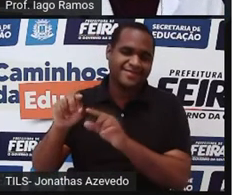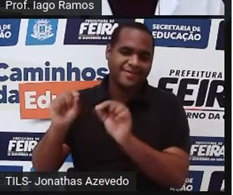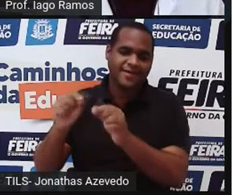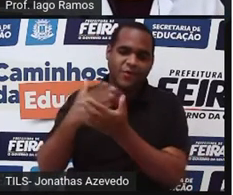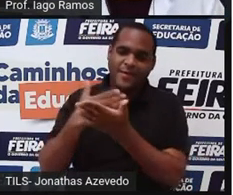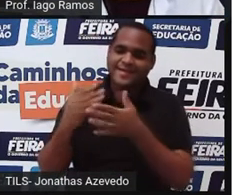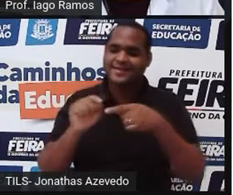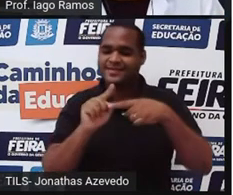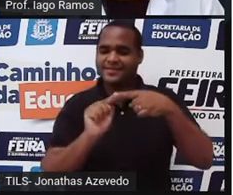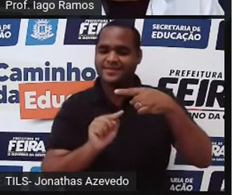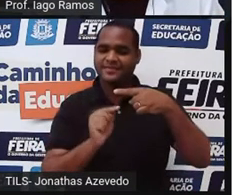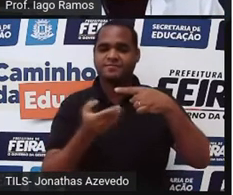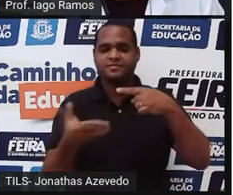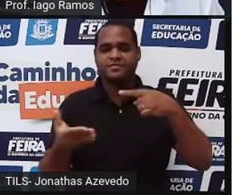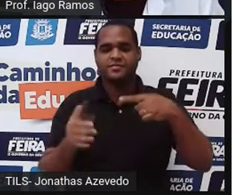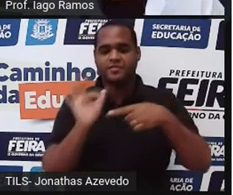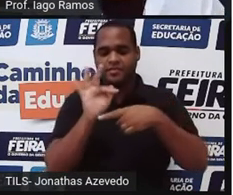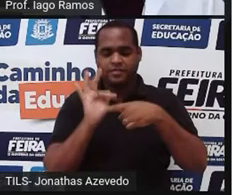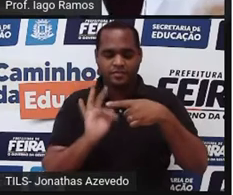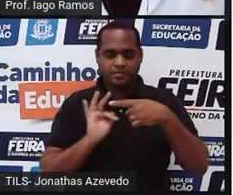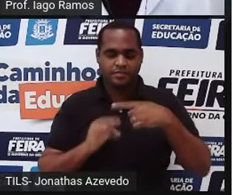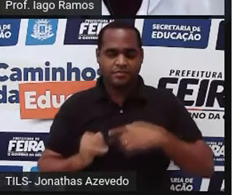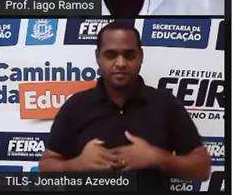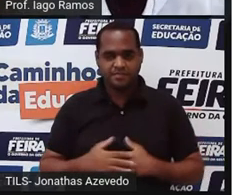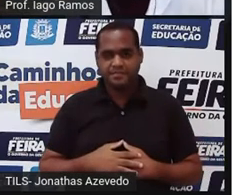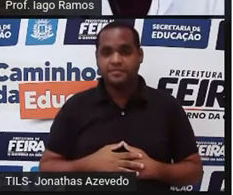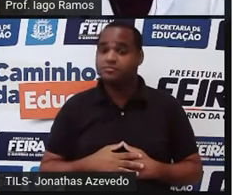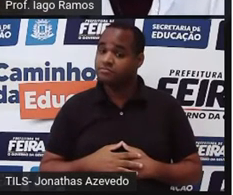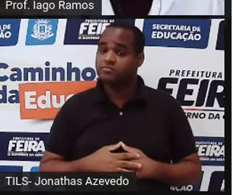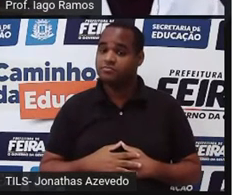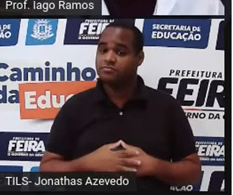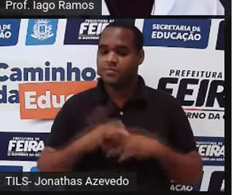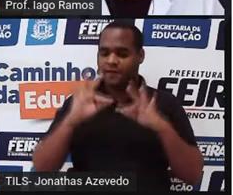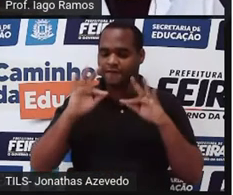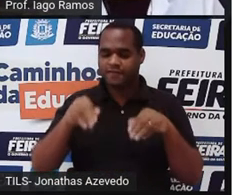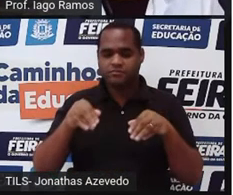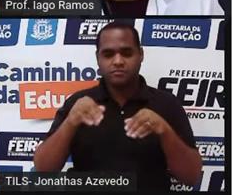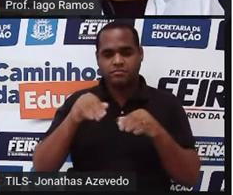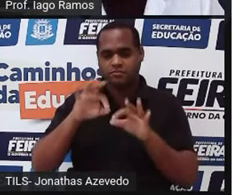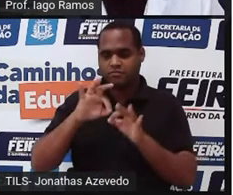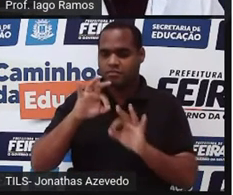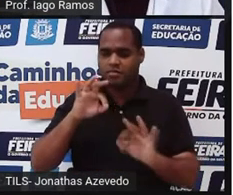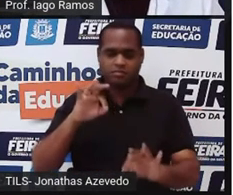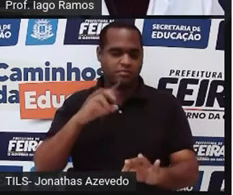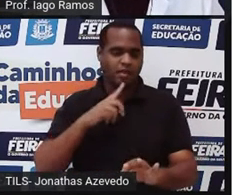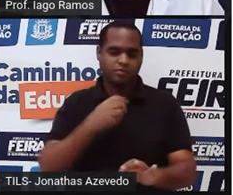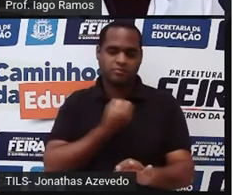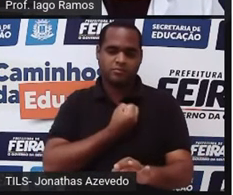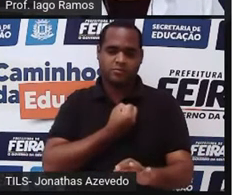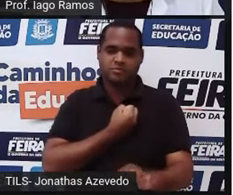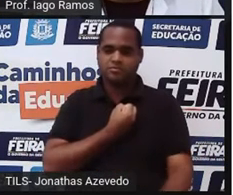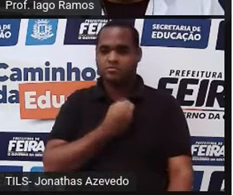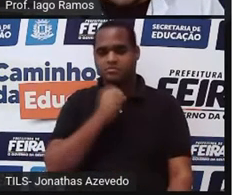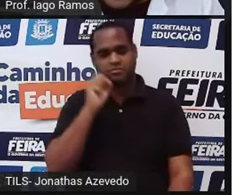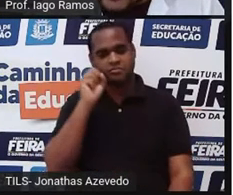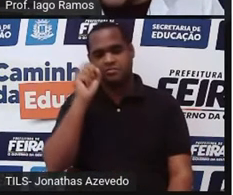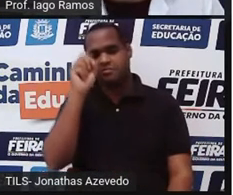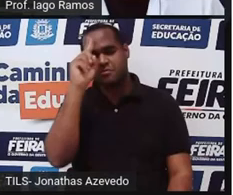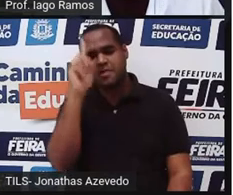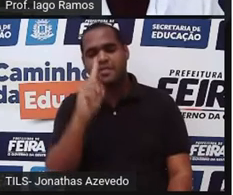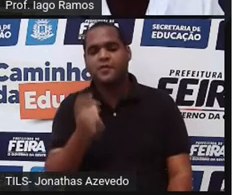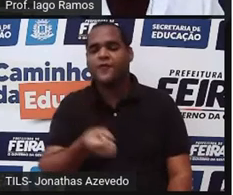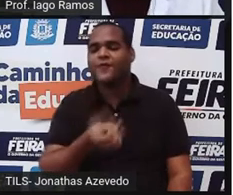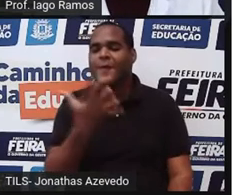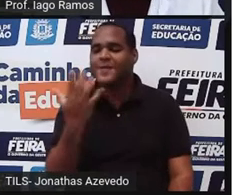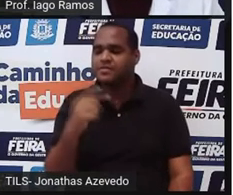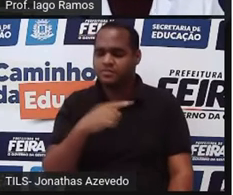frações, certo? E são infinitos números racionais. A gente não sabe dizer quantos,